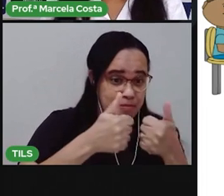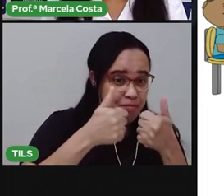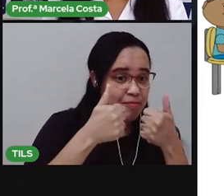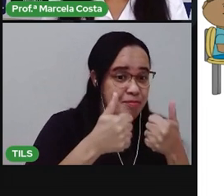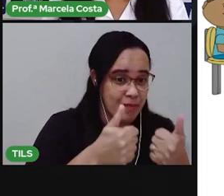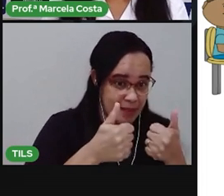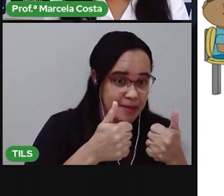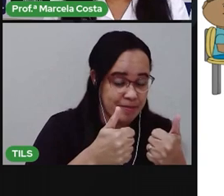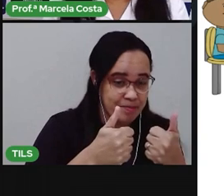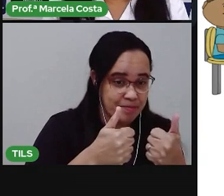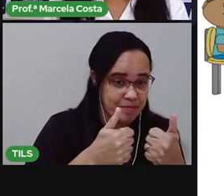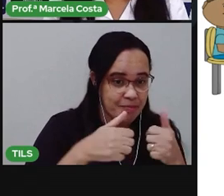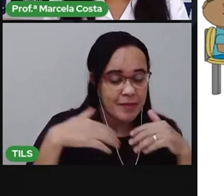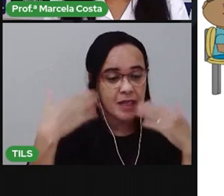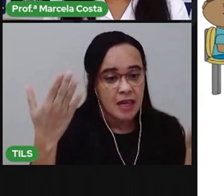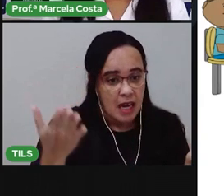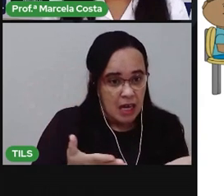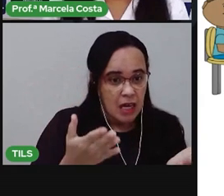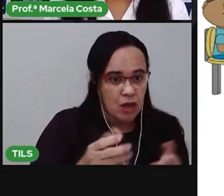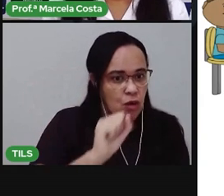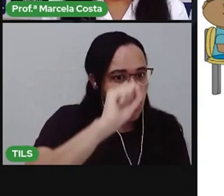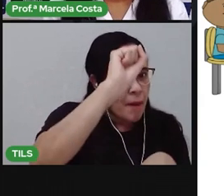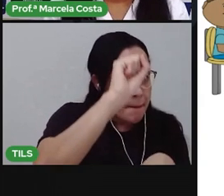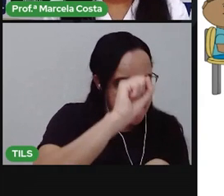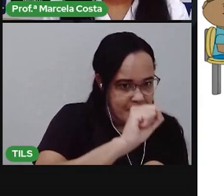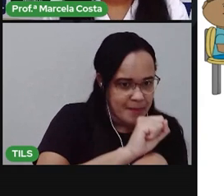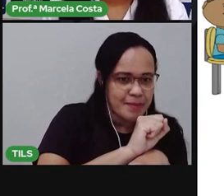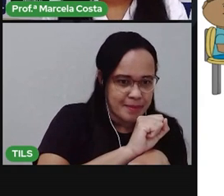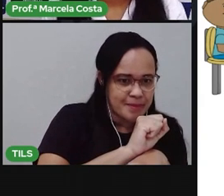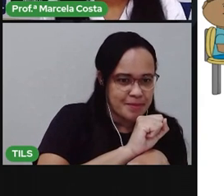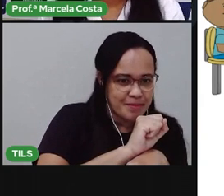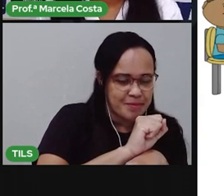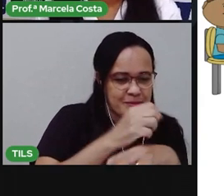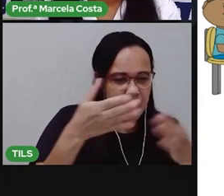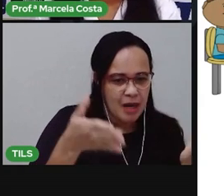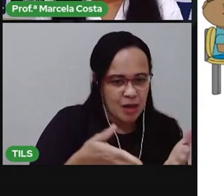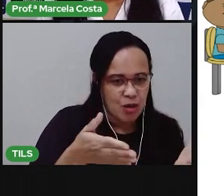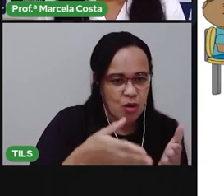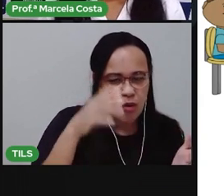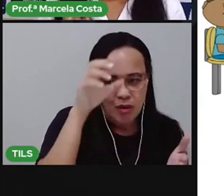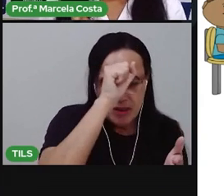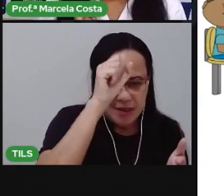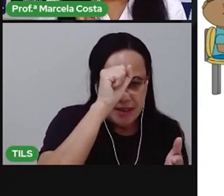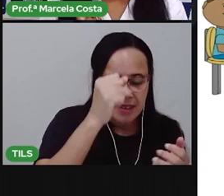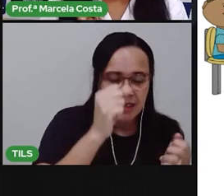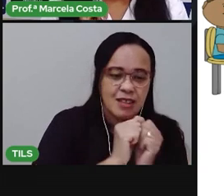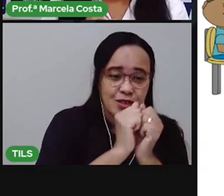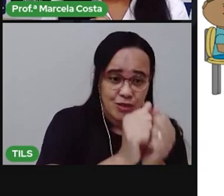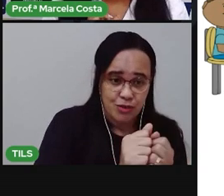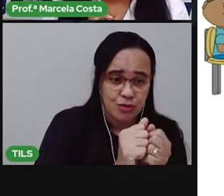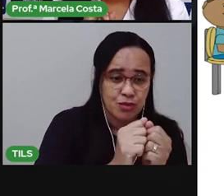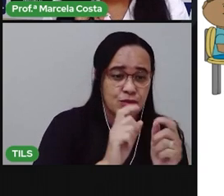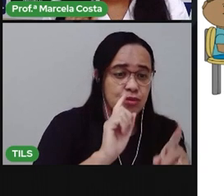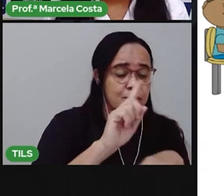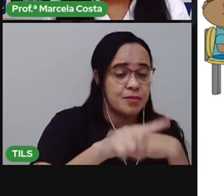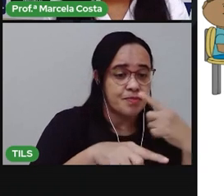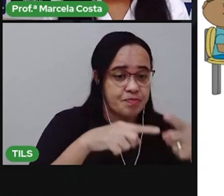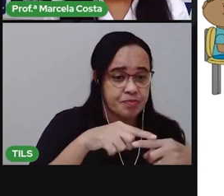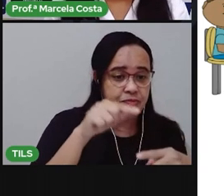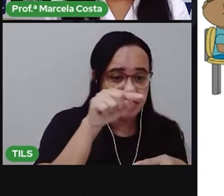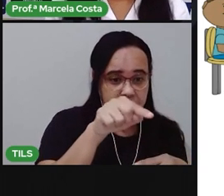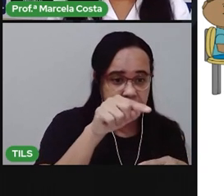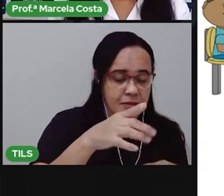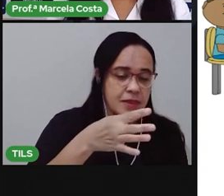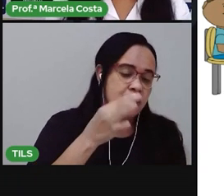Agora eu vou dar um tempo, vou pausar aqui esse momento de aprendizagem com você. Vou te deixar para você ir tomar um